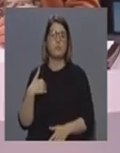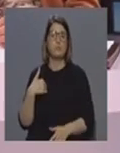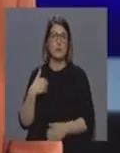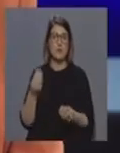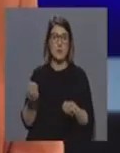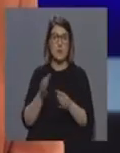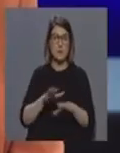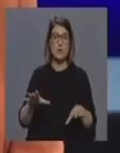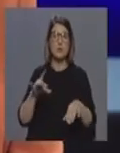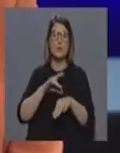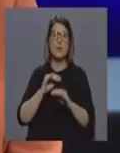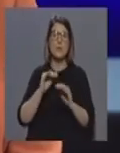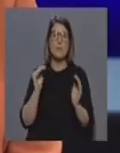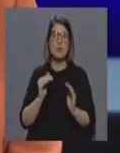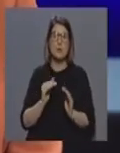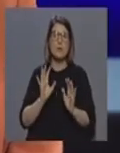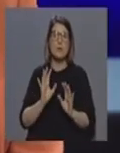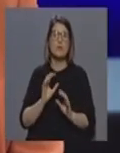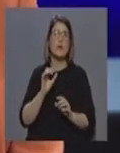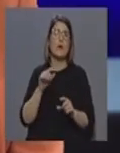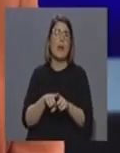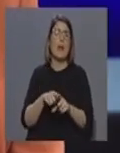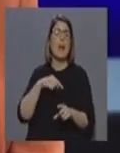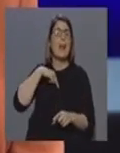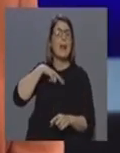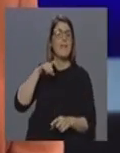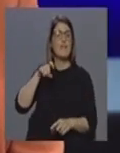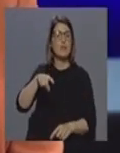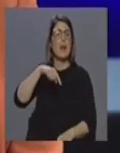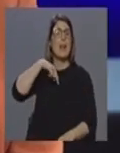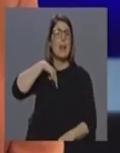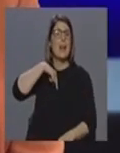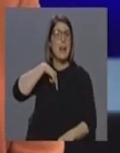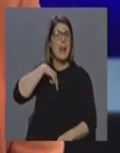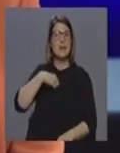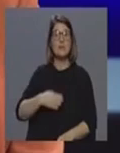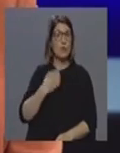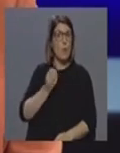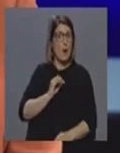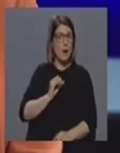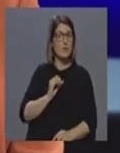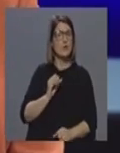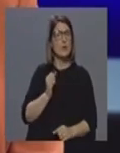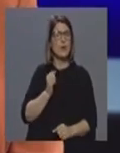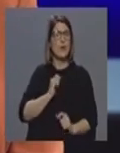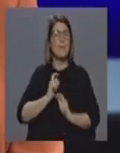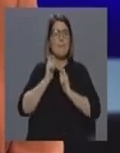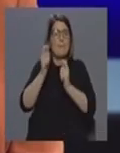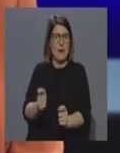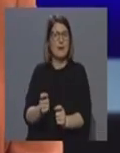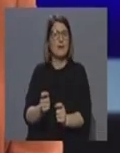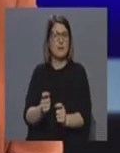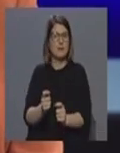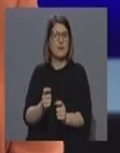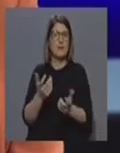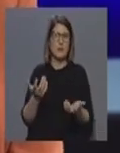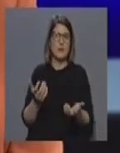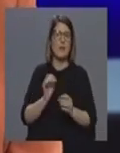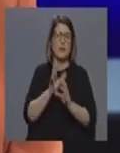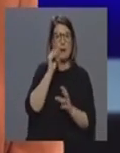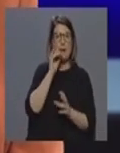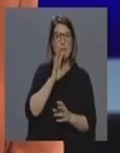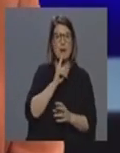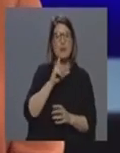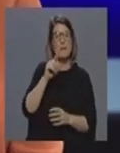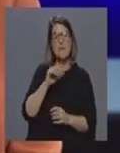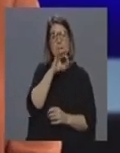menos doentes, são muitas vezes portadores assintomáticos. E poderiam ser eles a levar, vá lá, a doença para casa. E, nomeadamente, para não só para os seus progenitores, como